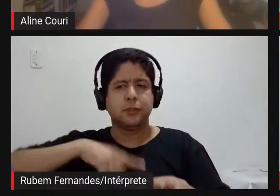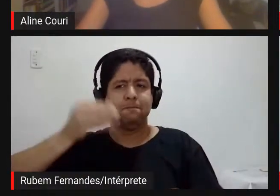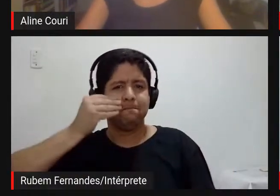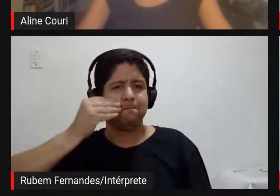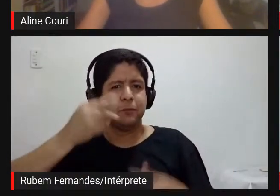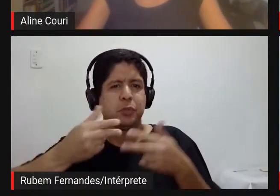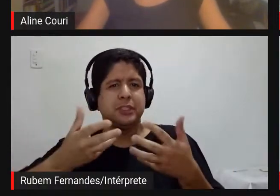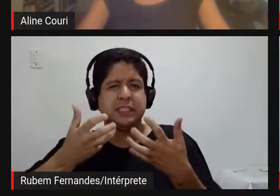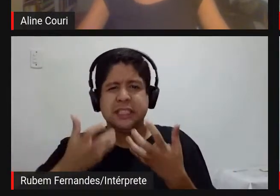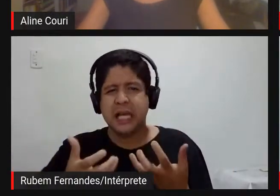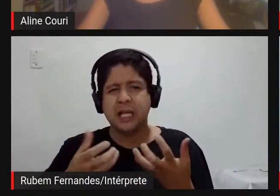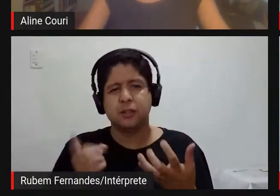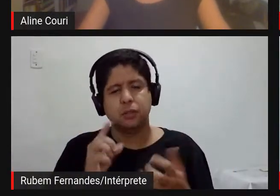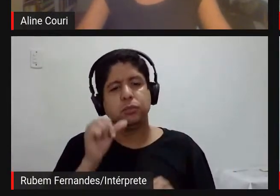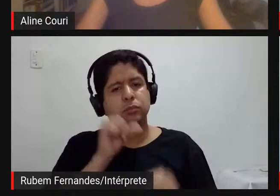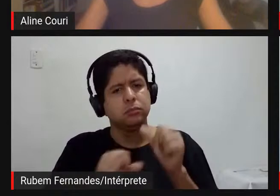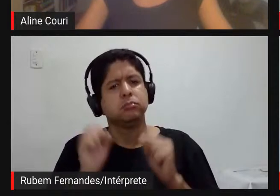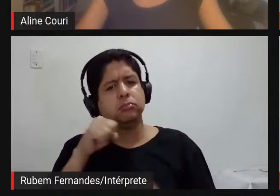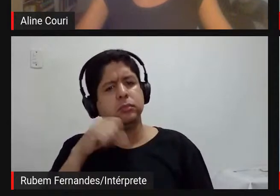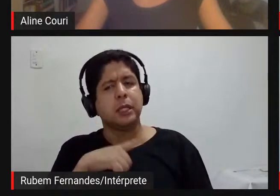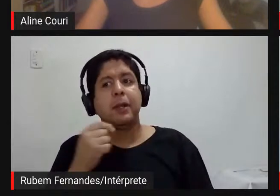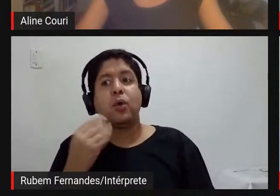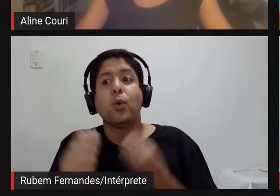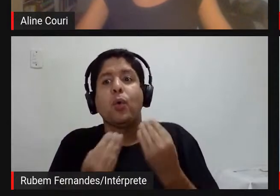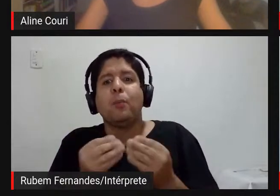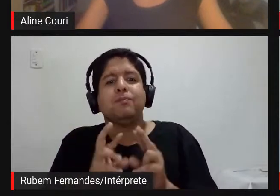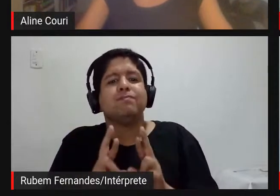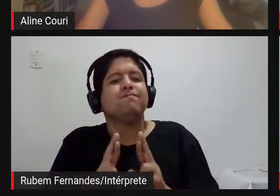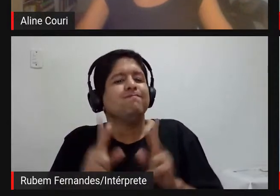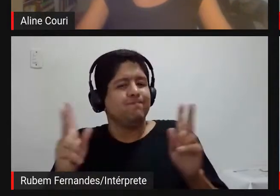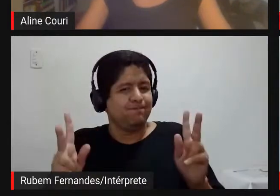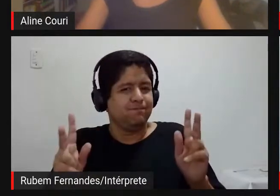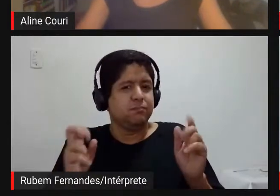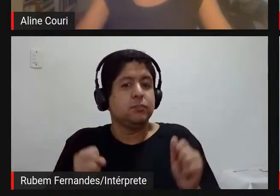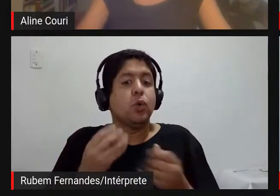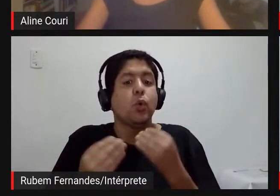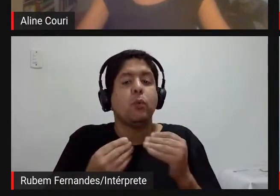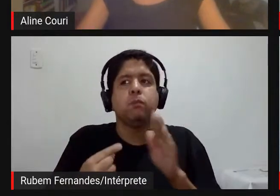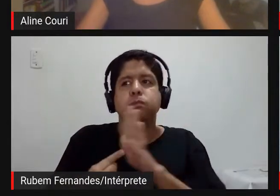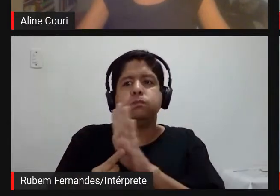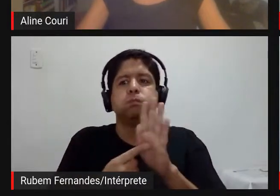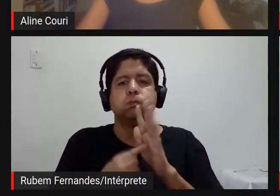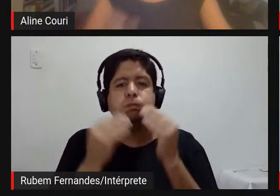hoje bom sim mas aí como é que eu faço diferente como é eu posso tornar isso